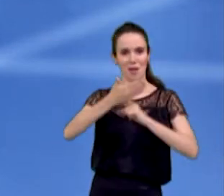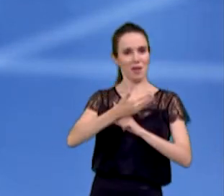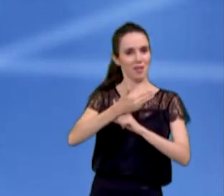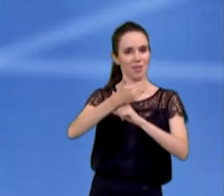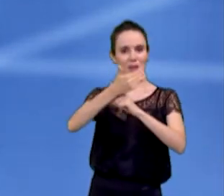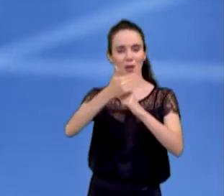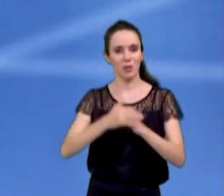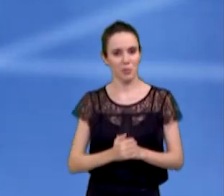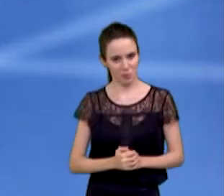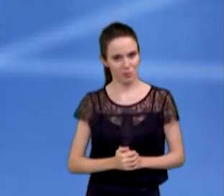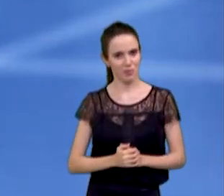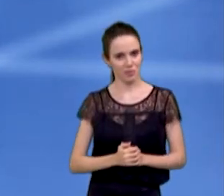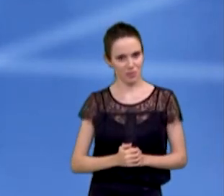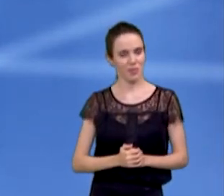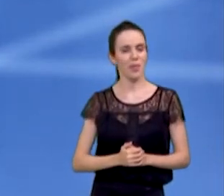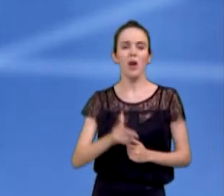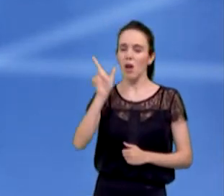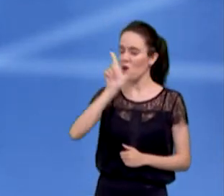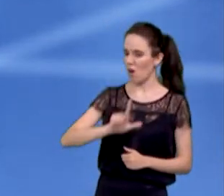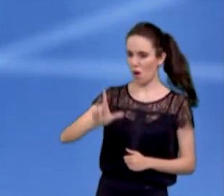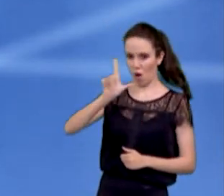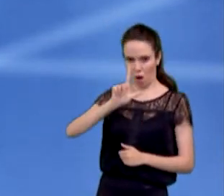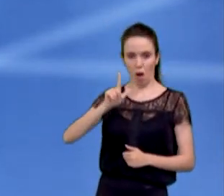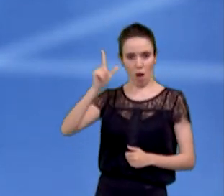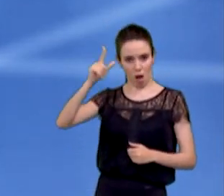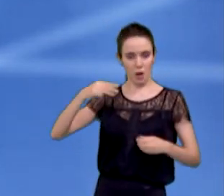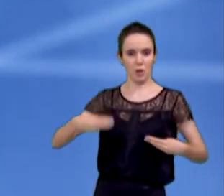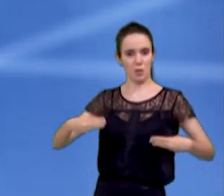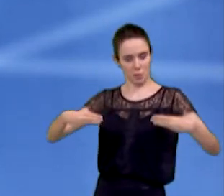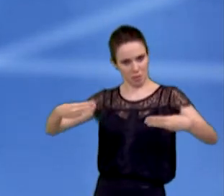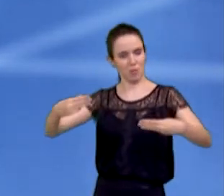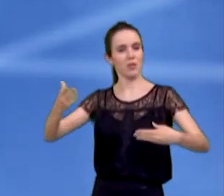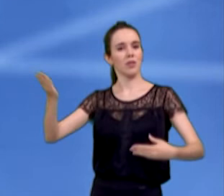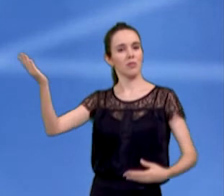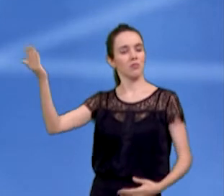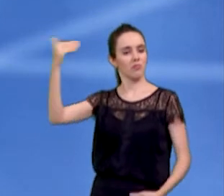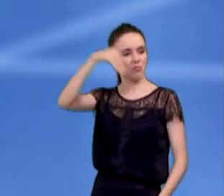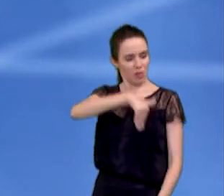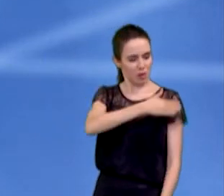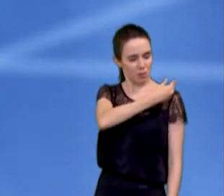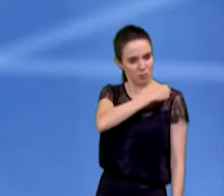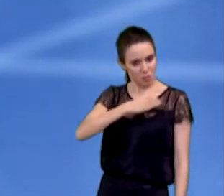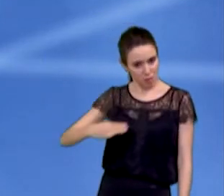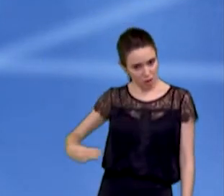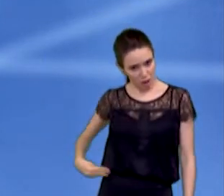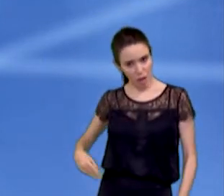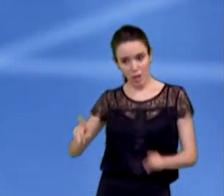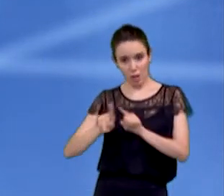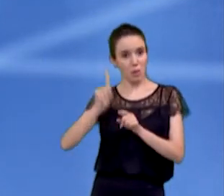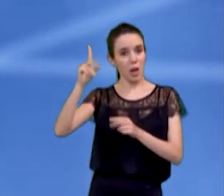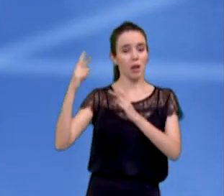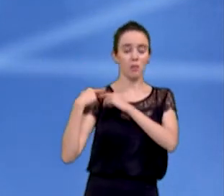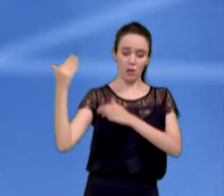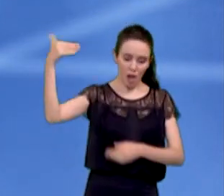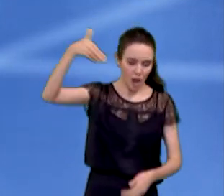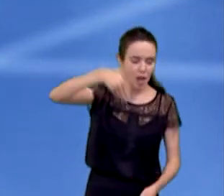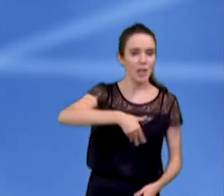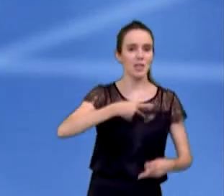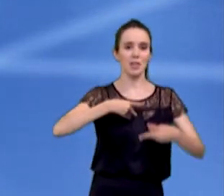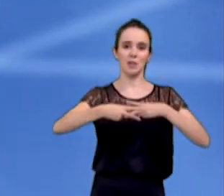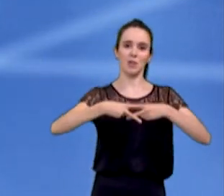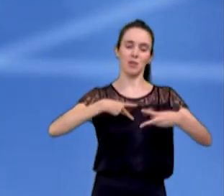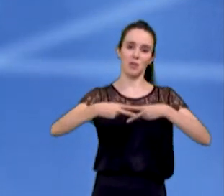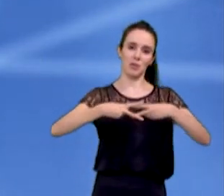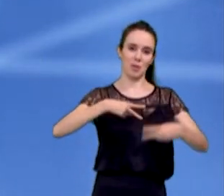logicamente, através do ministro Marcos Pontes, que é patrimônio também de São José dos Campos. Vamos trazer o